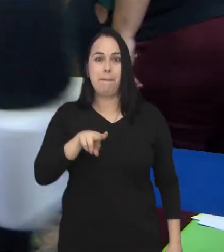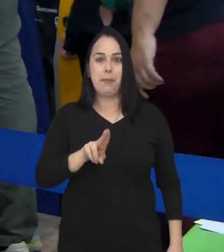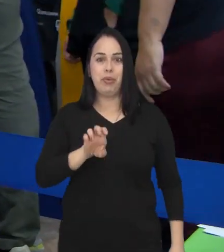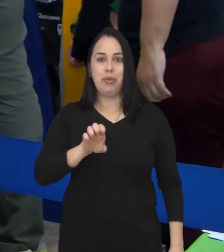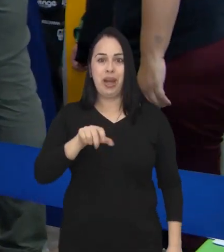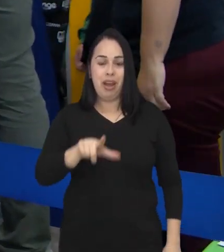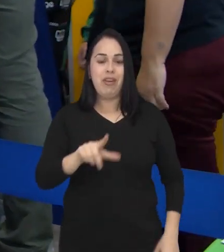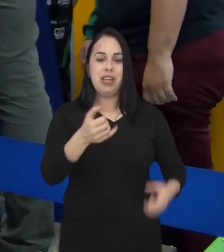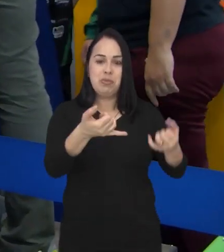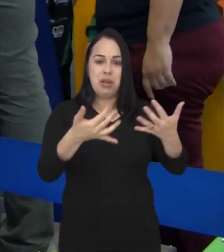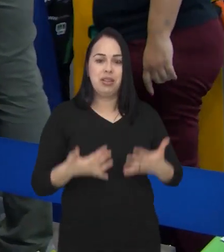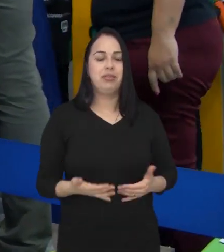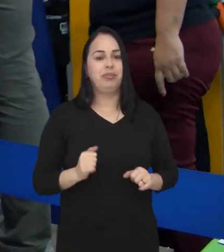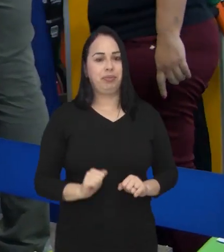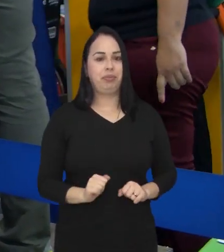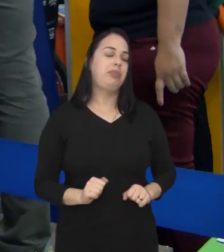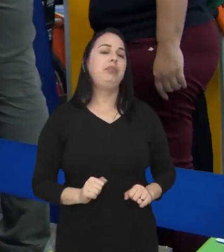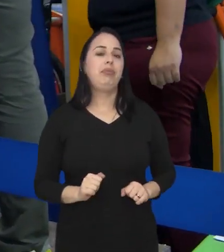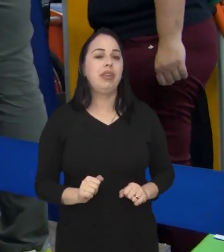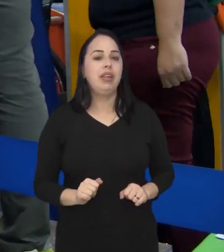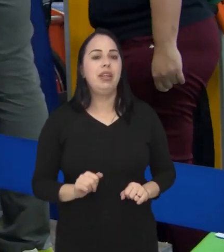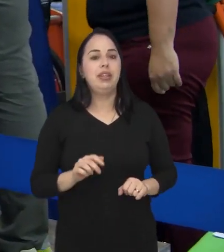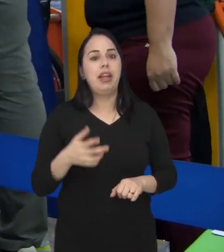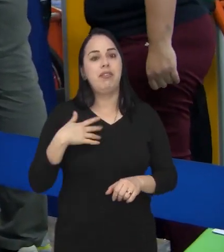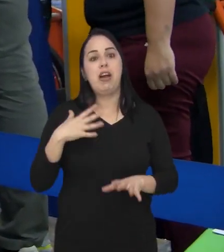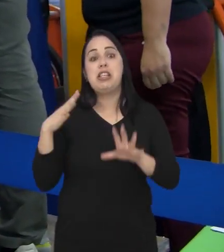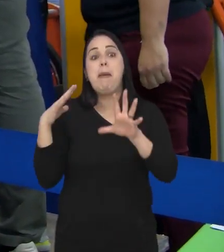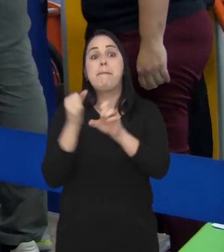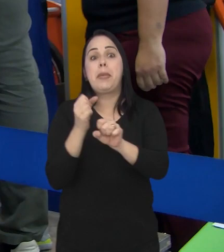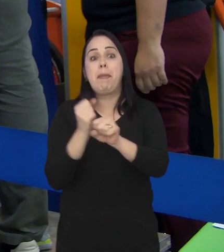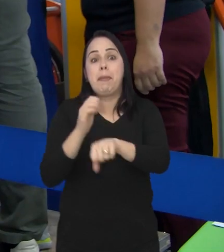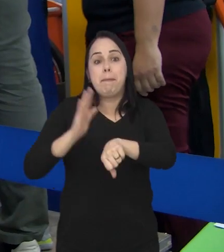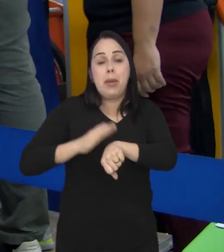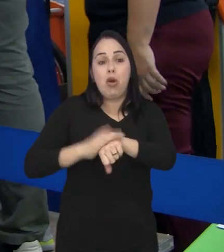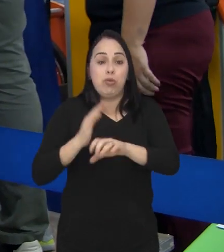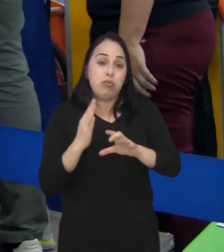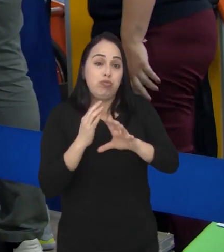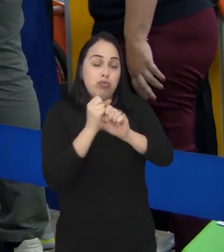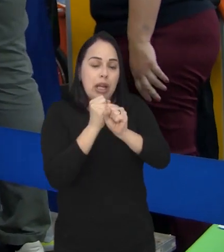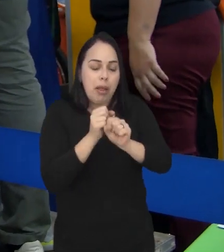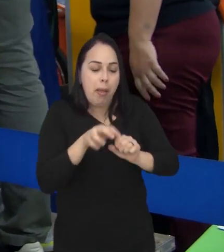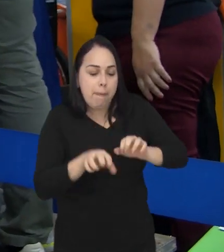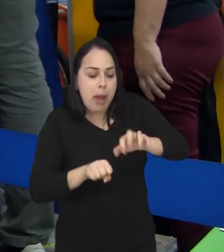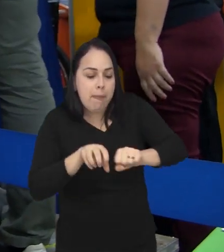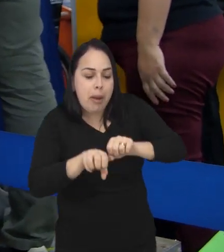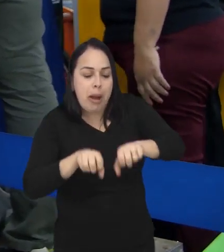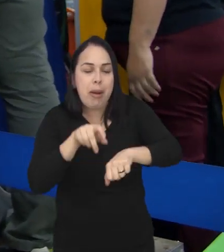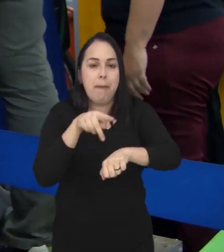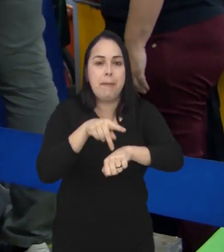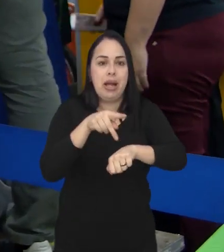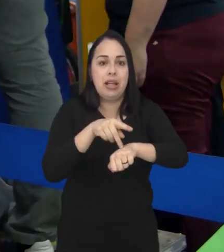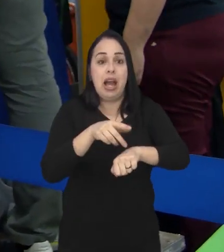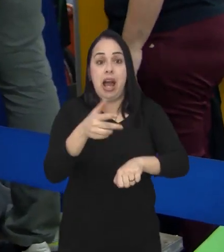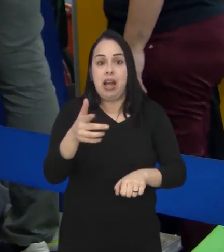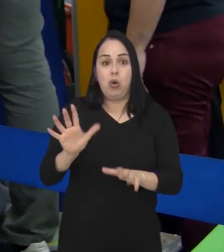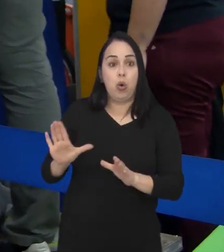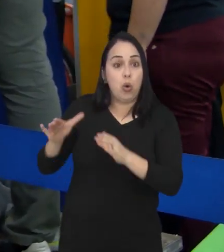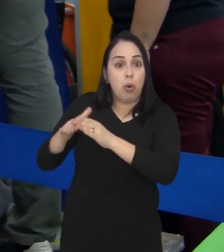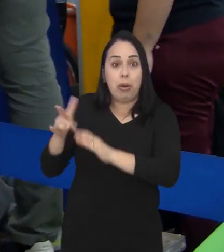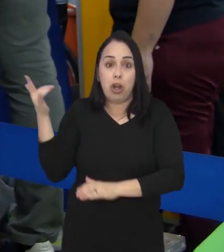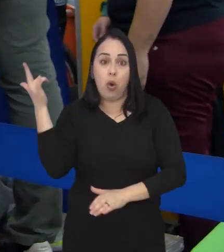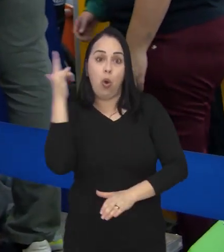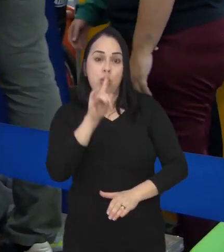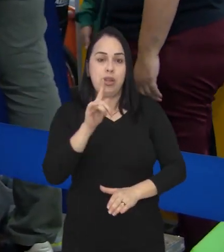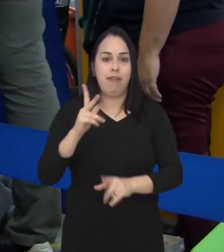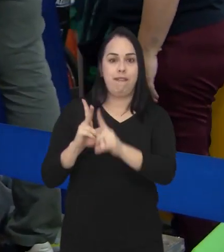Samuel explica. O que tem que fazer é o máximo de pontos, que tem que coletar o máximo de pontos, e